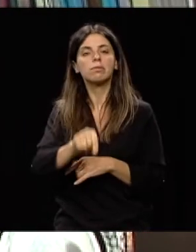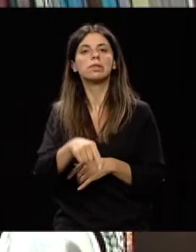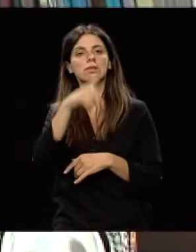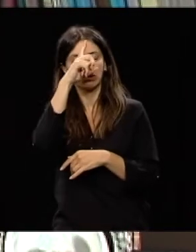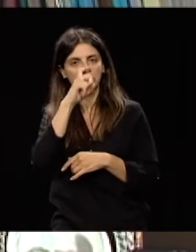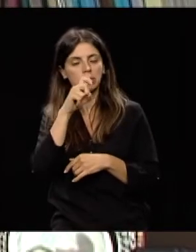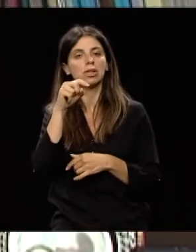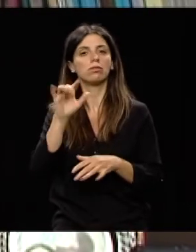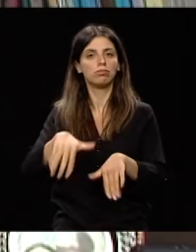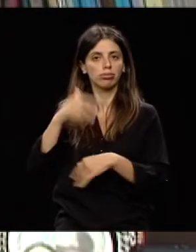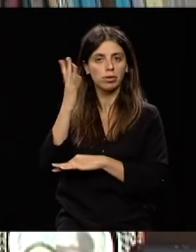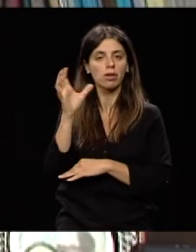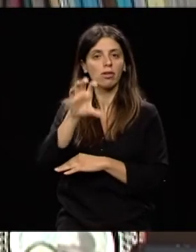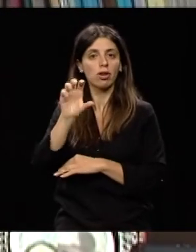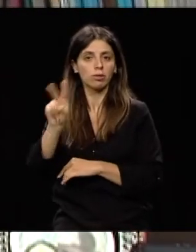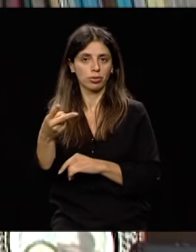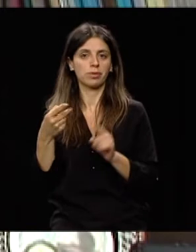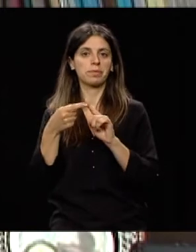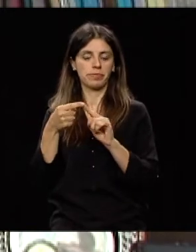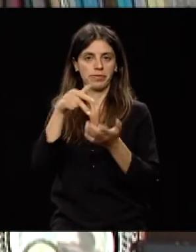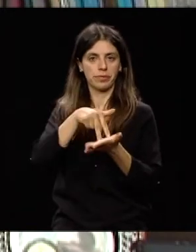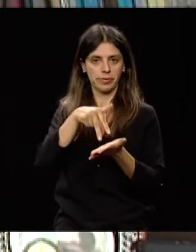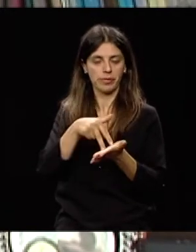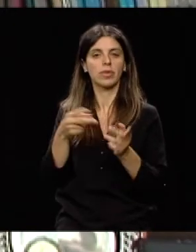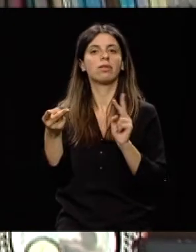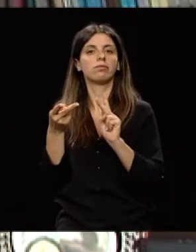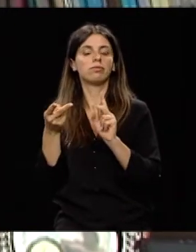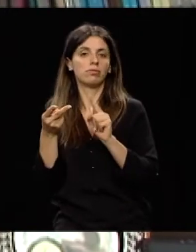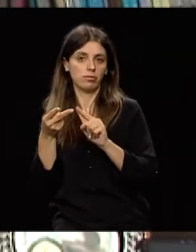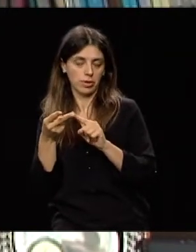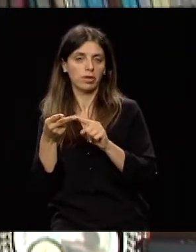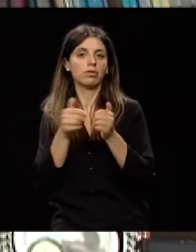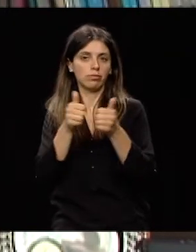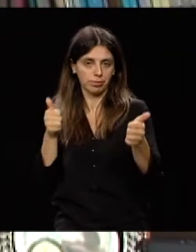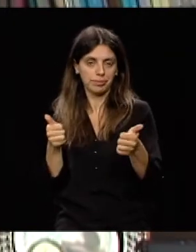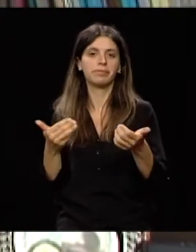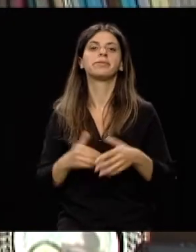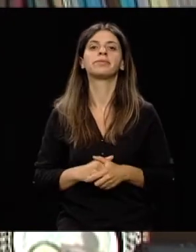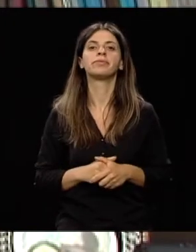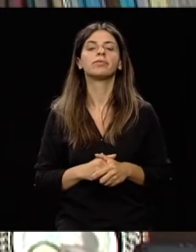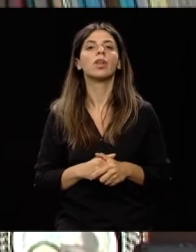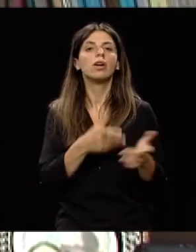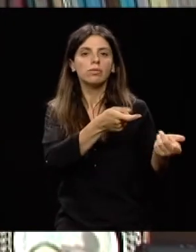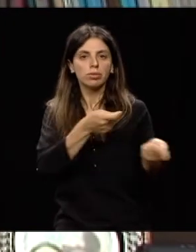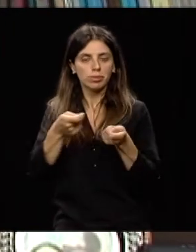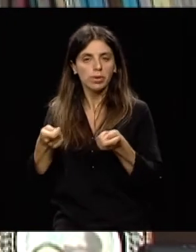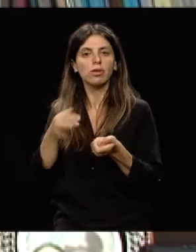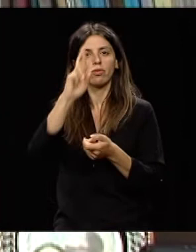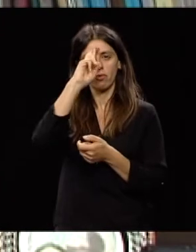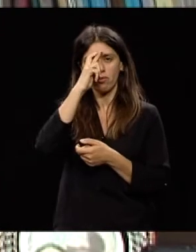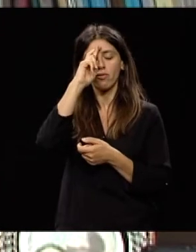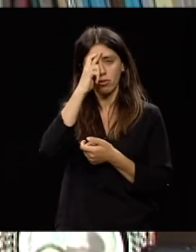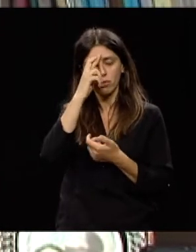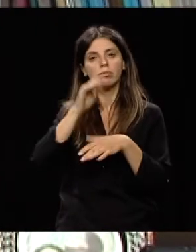que estas iniciativas, embora elas sejam híbridas, ou seja, com uma componente presencial e com uma componente à distância, isto envolve um esforço de organização